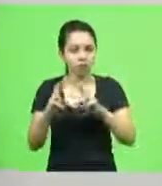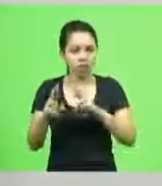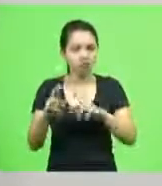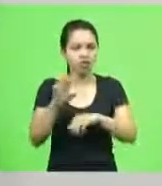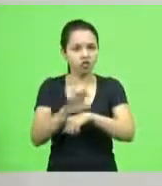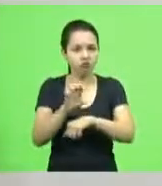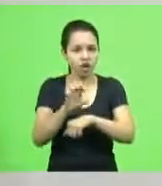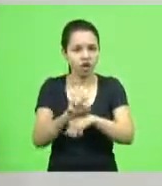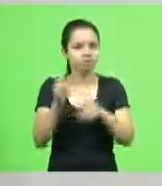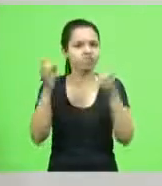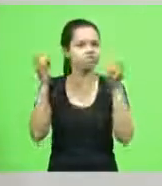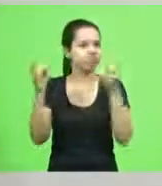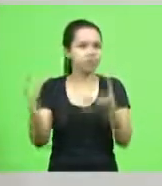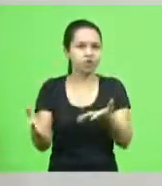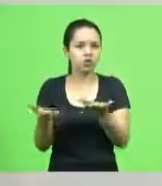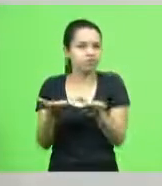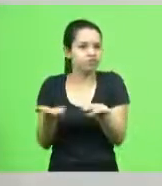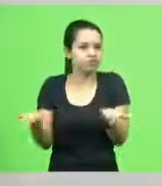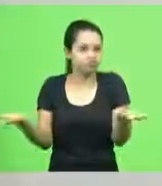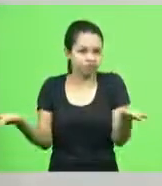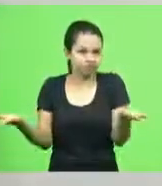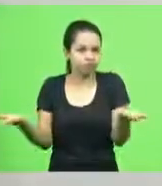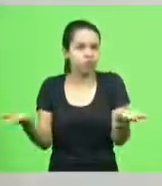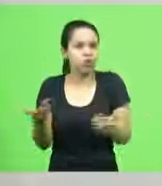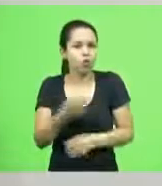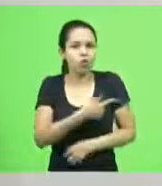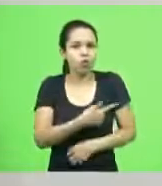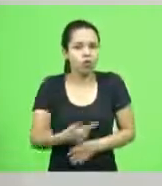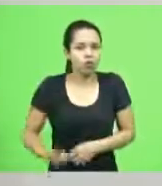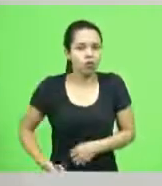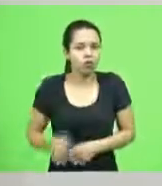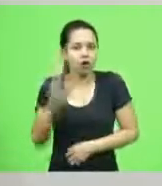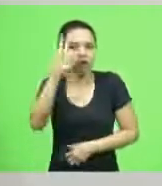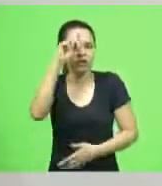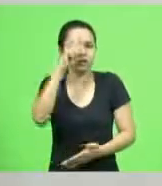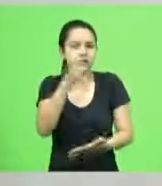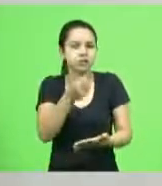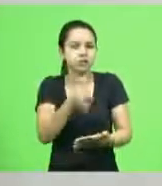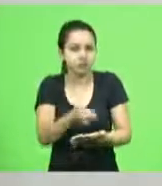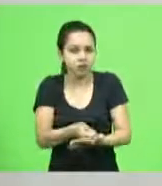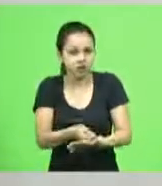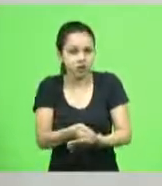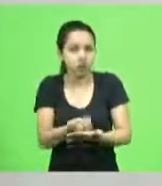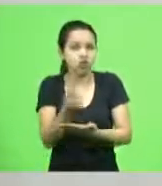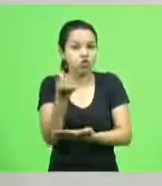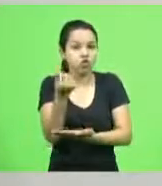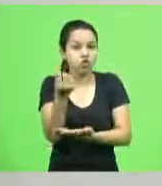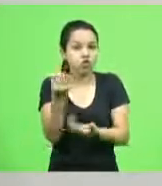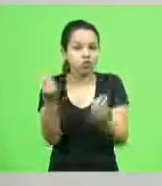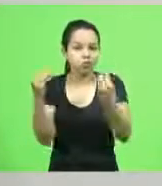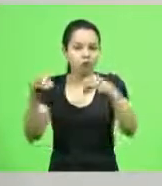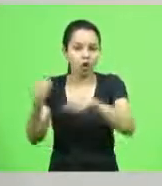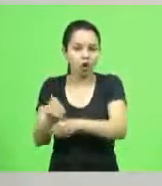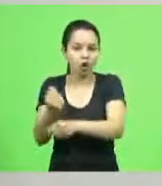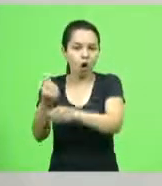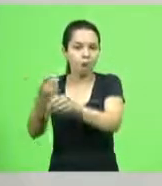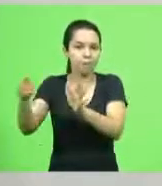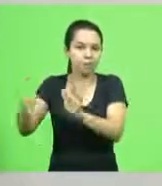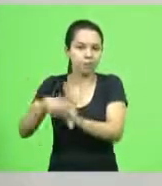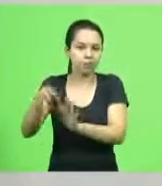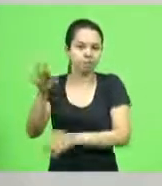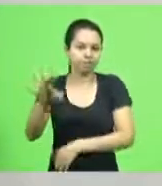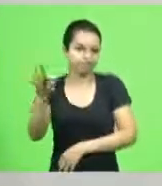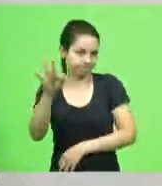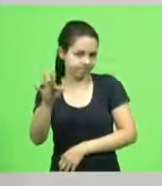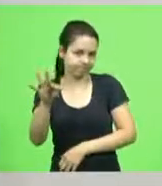e o governo federal decide colocar dinheiro numa obra federal como se a